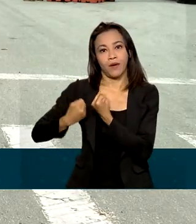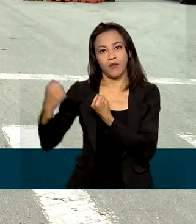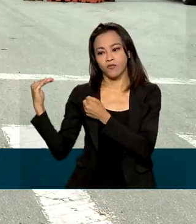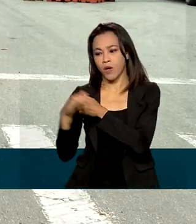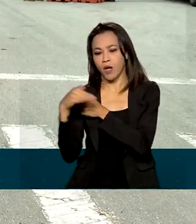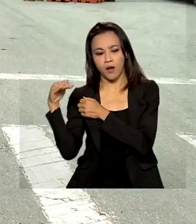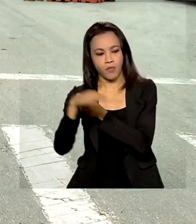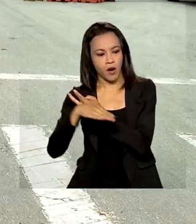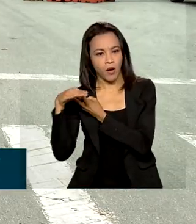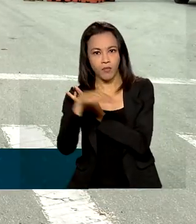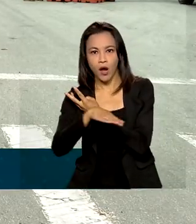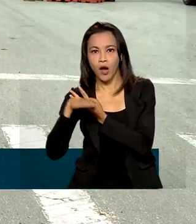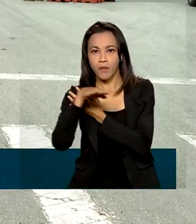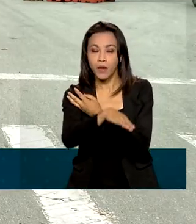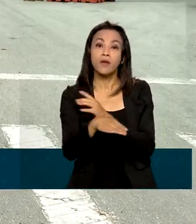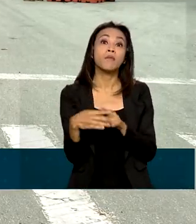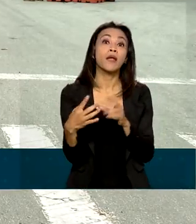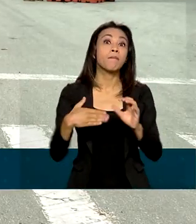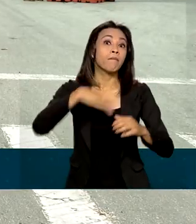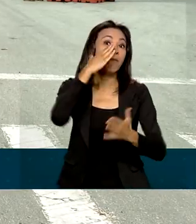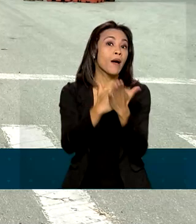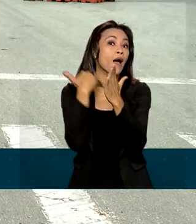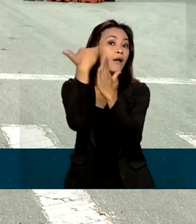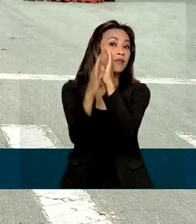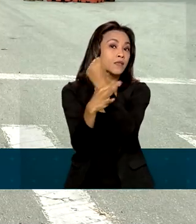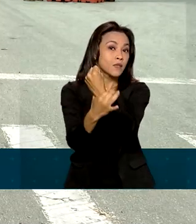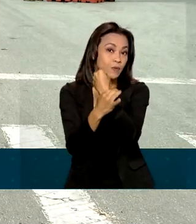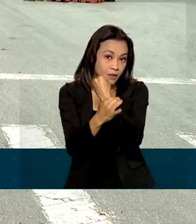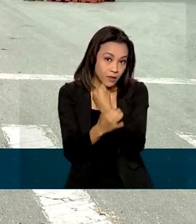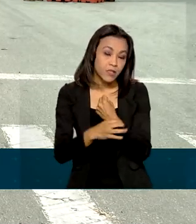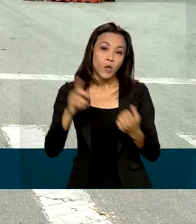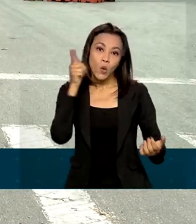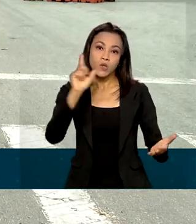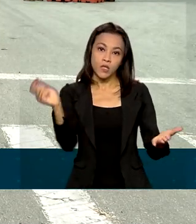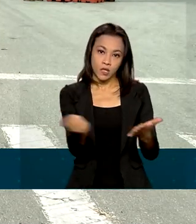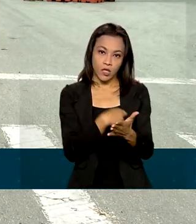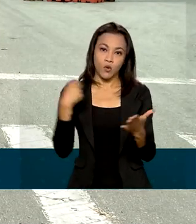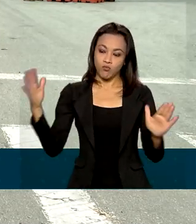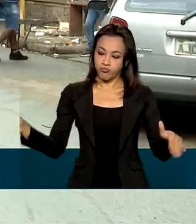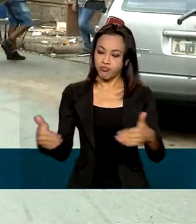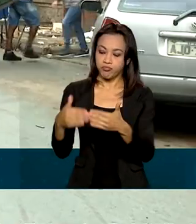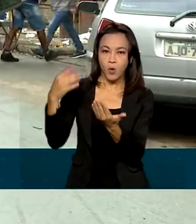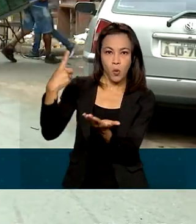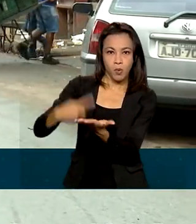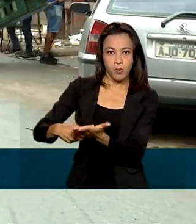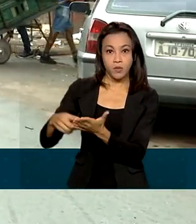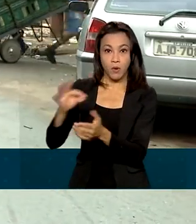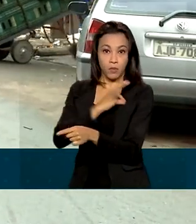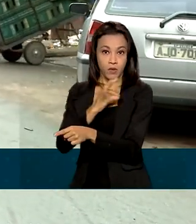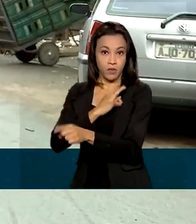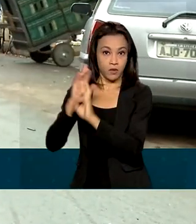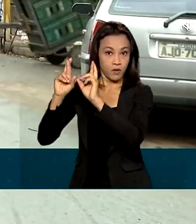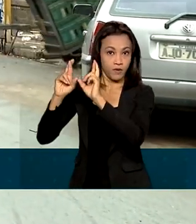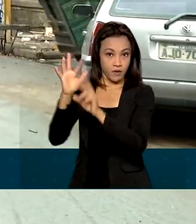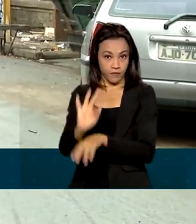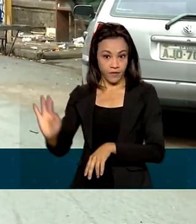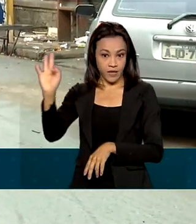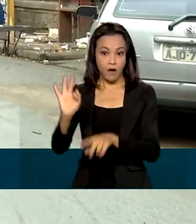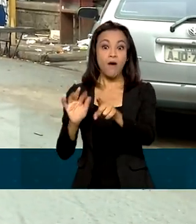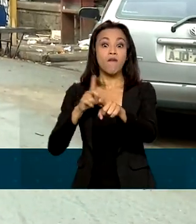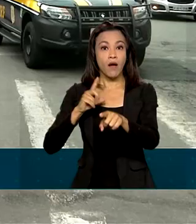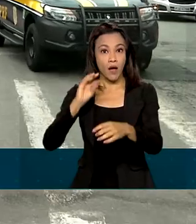E para aumentar a segurança, a CEA GESP fechou um acordo com a Polícia Rodoviária Federal. Serão instaladas câmeras